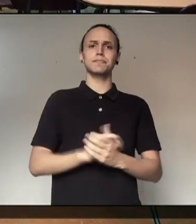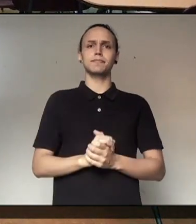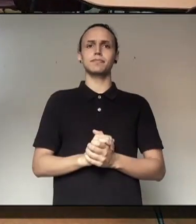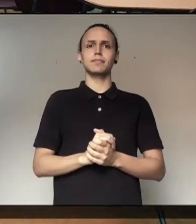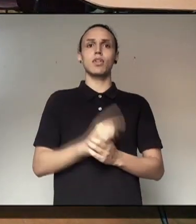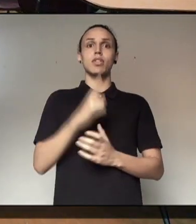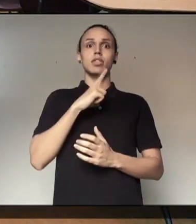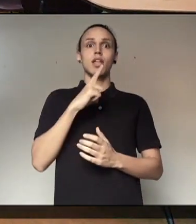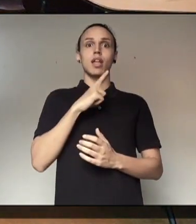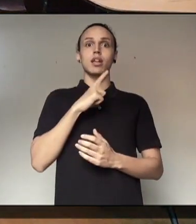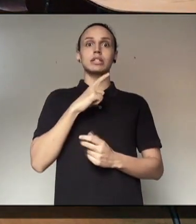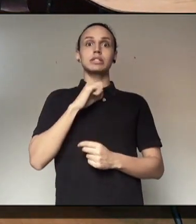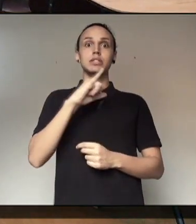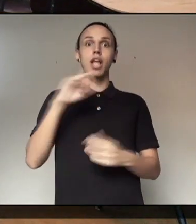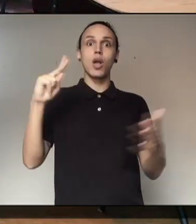ocorrer.